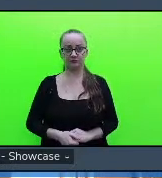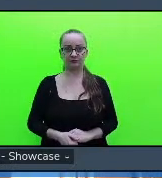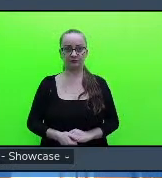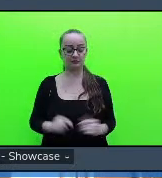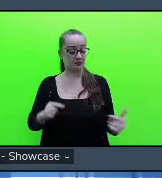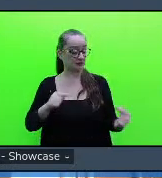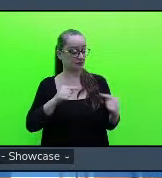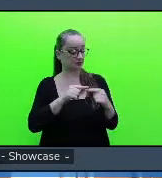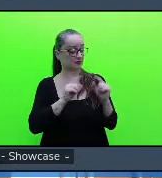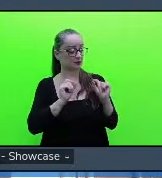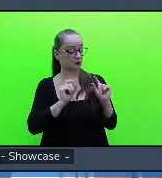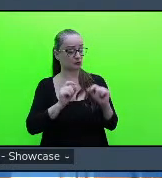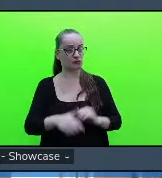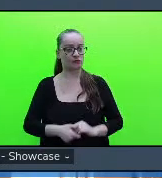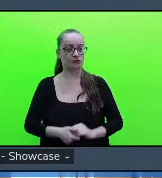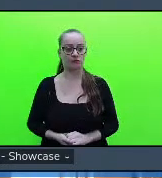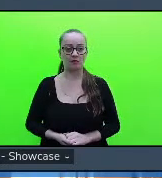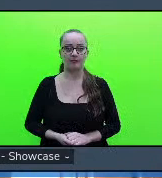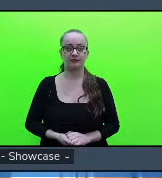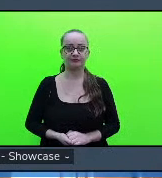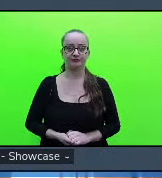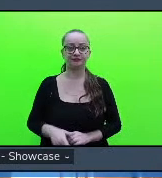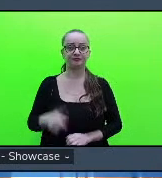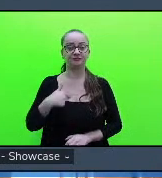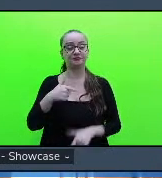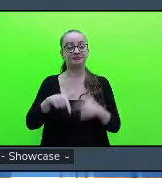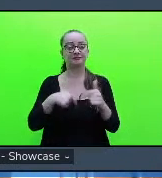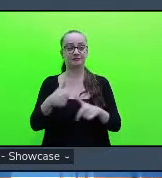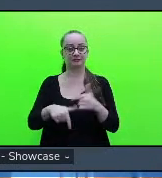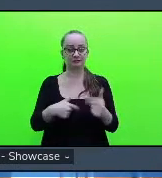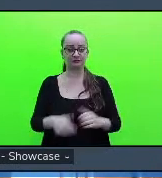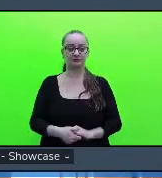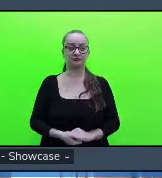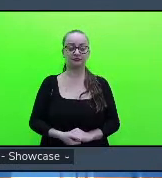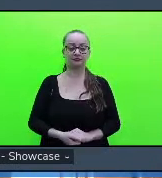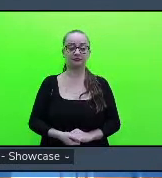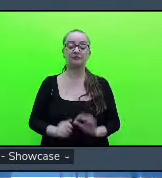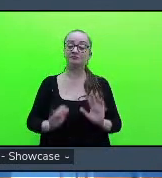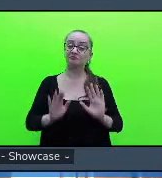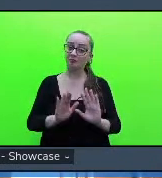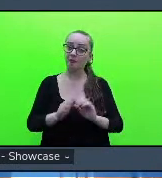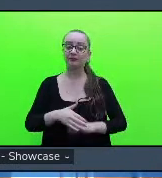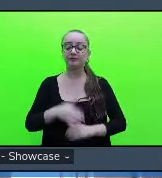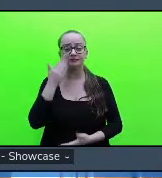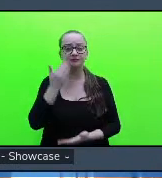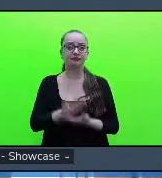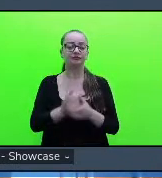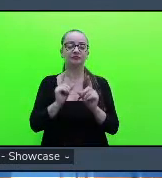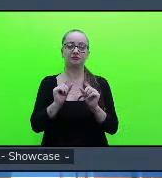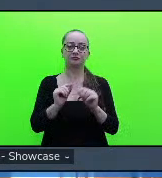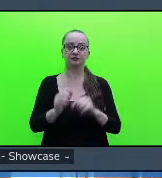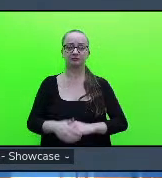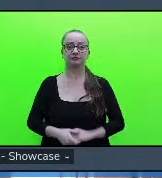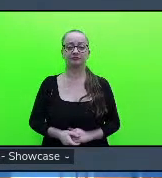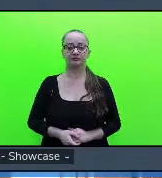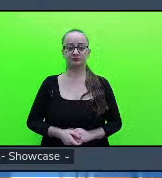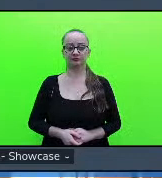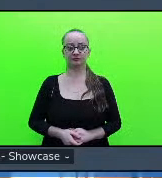o caso em que eu trabalhei mas acredito sim que